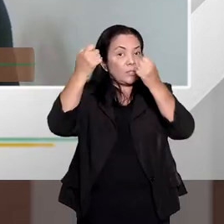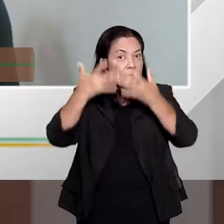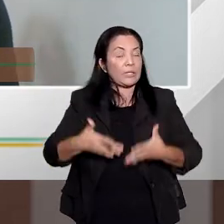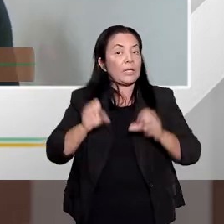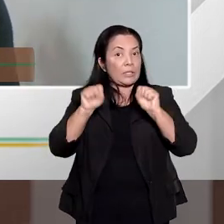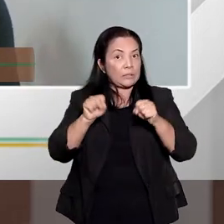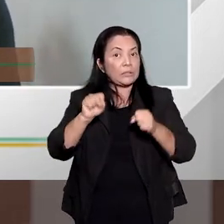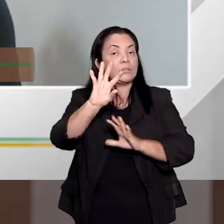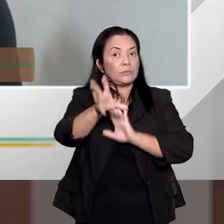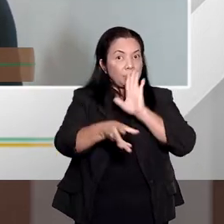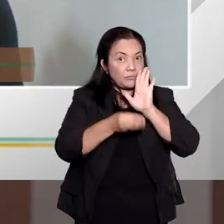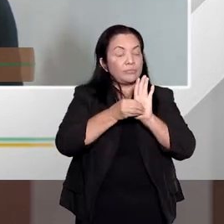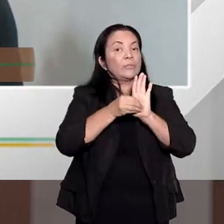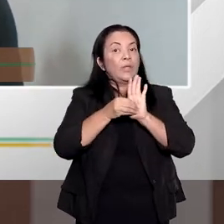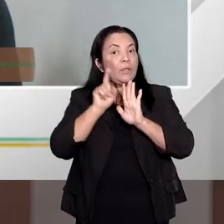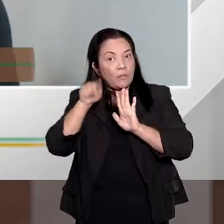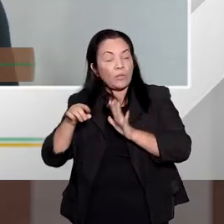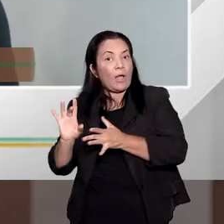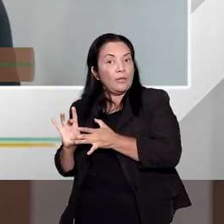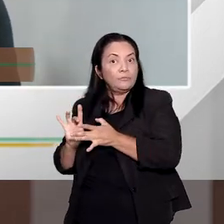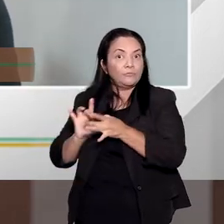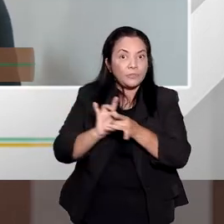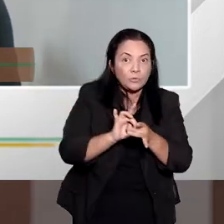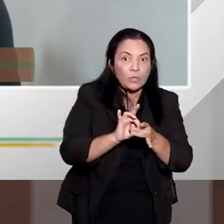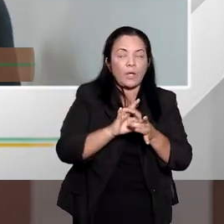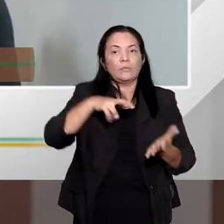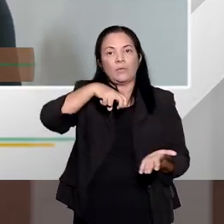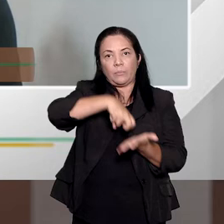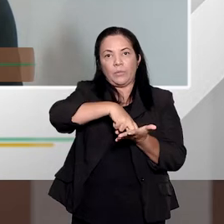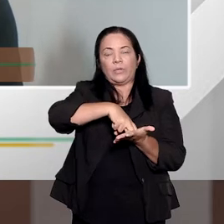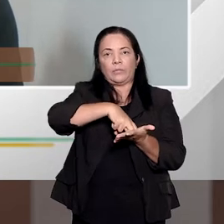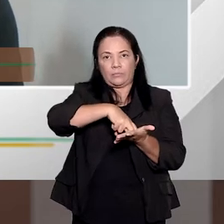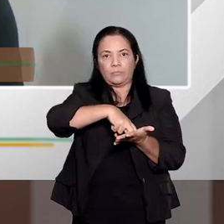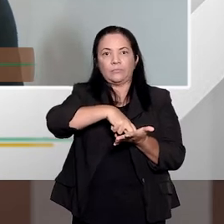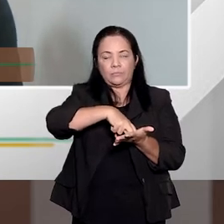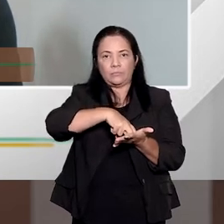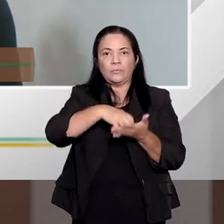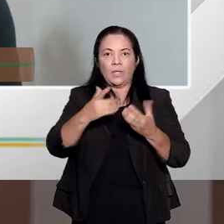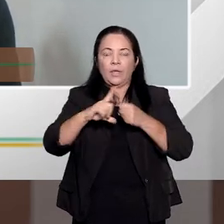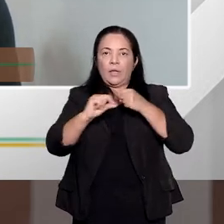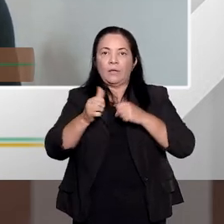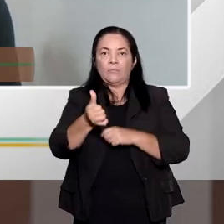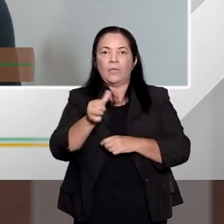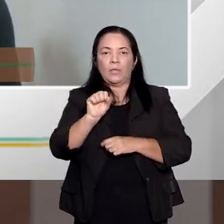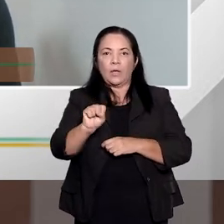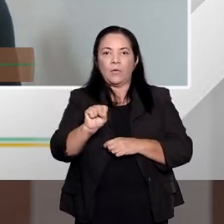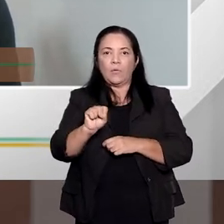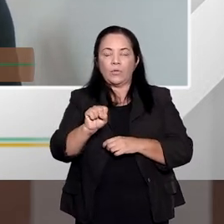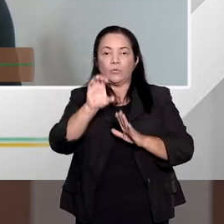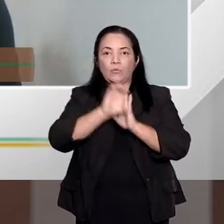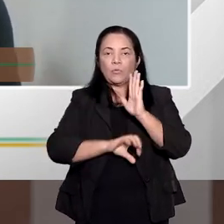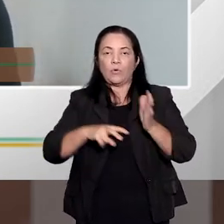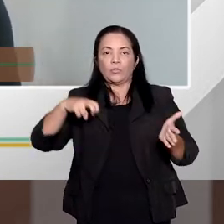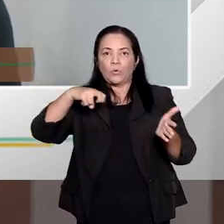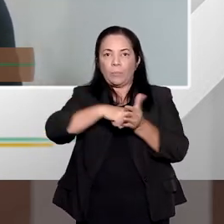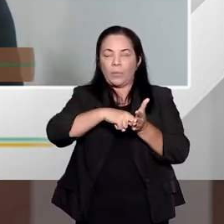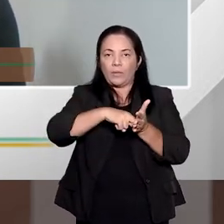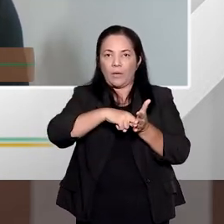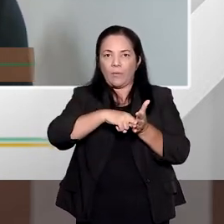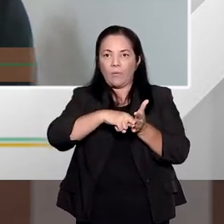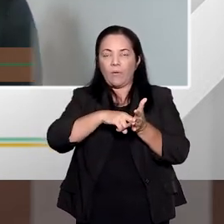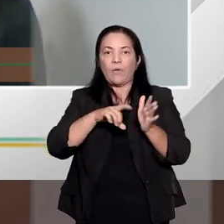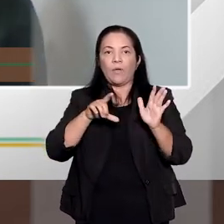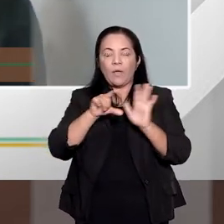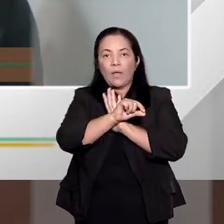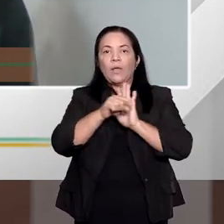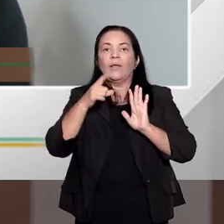claro que ele está vinculado, como o professor Nidal falou também, à própria lei, então, o artigo 68 do Código Penal, lá, estipula